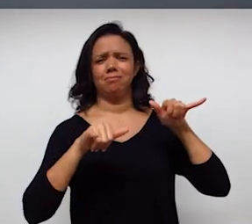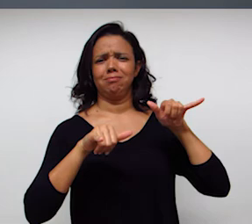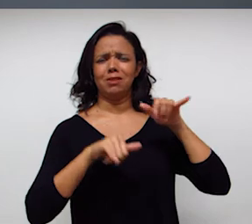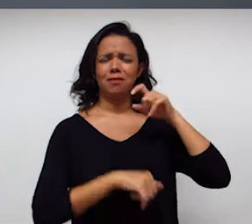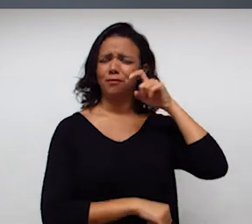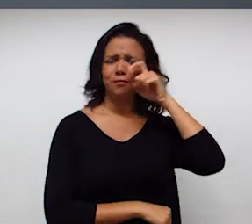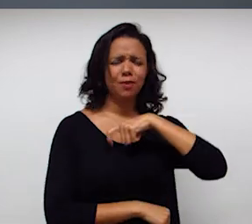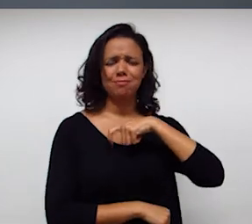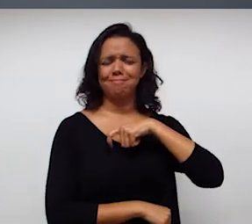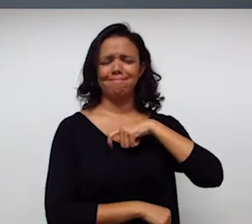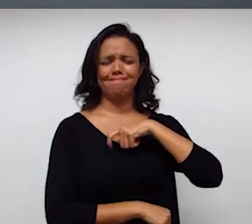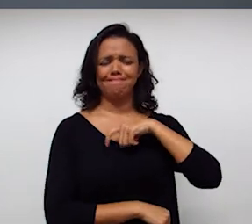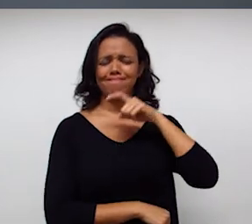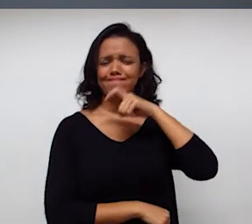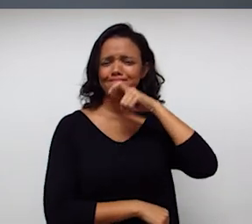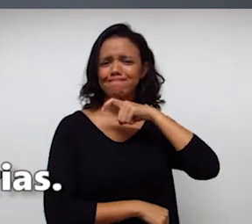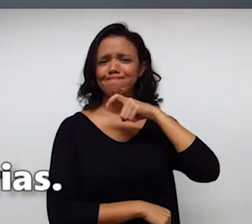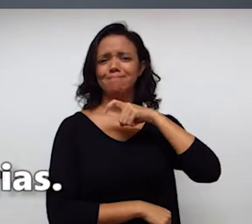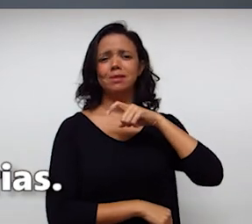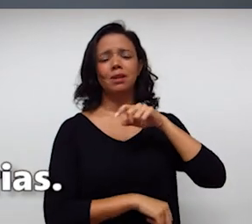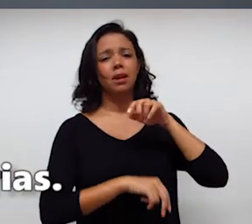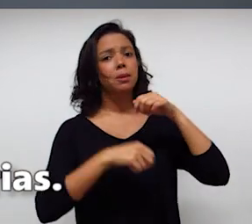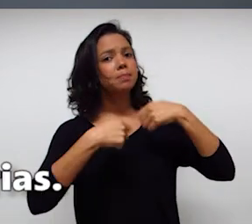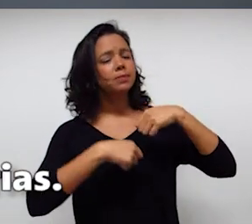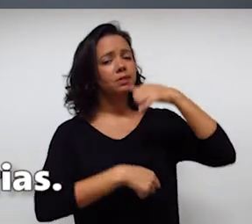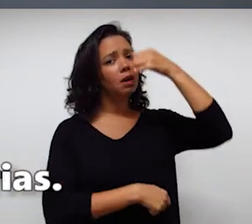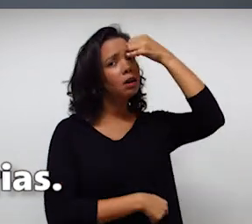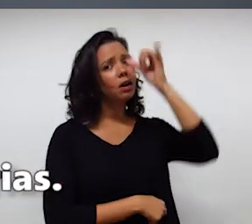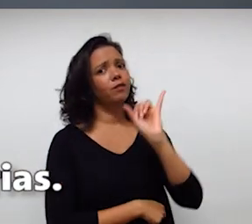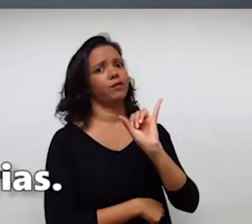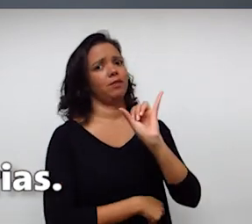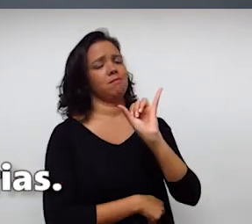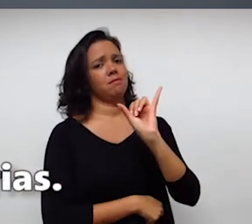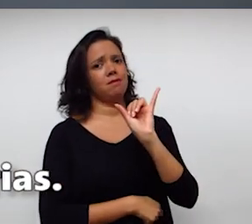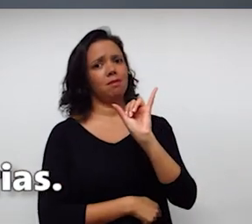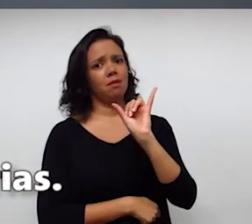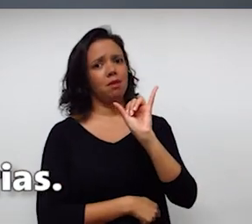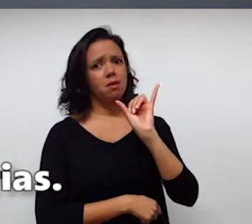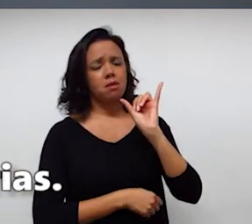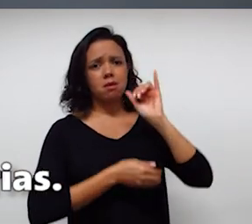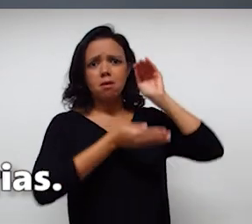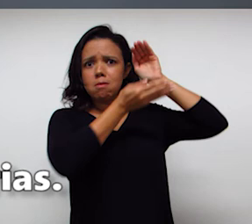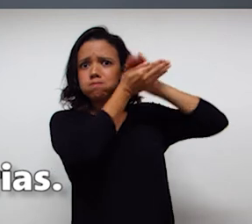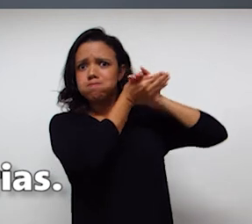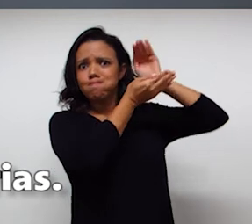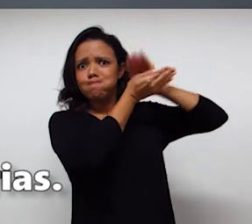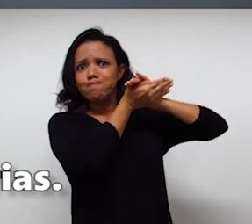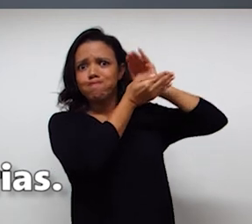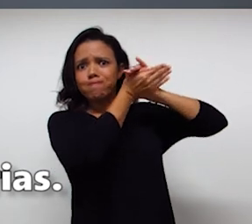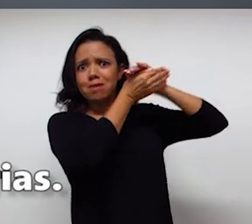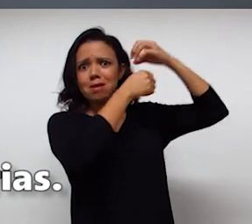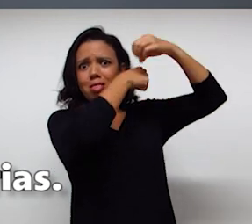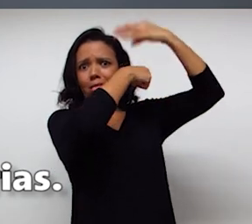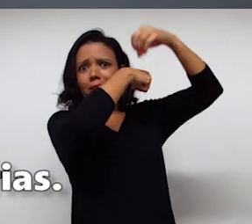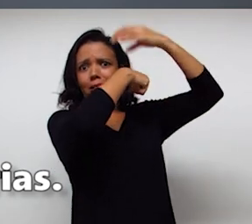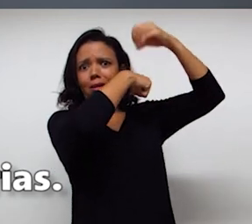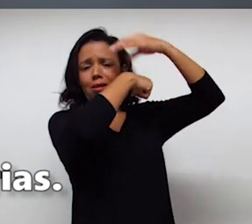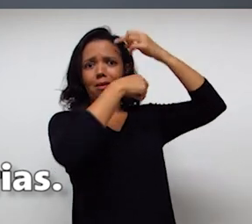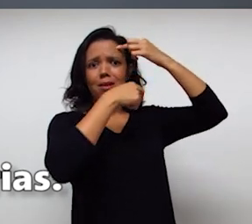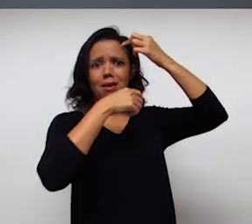notícias falsas. Você tem que evitar bastante o acúmulo de informações